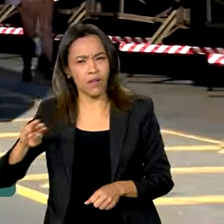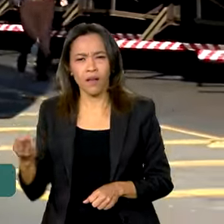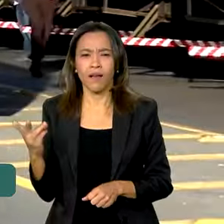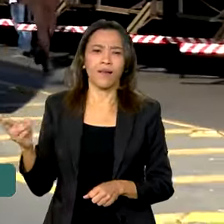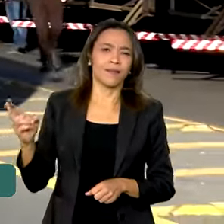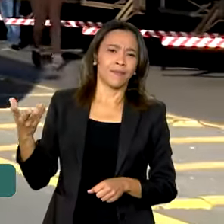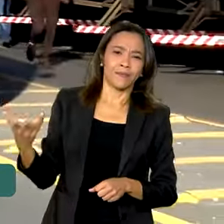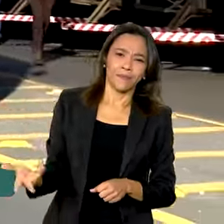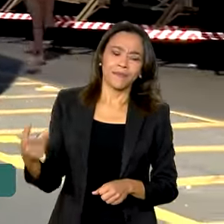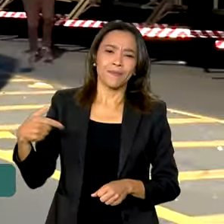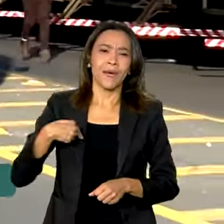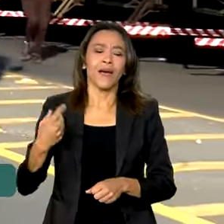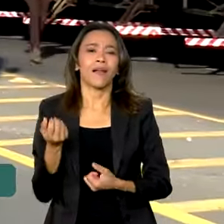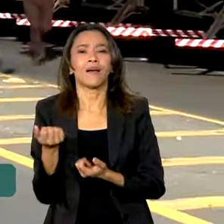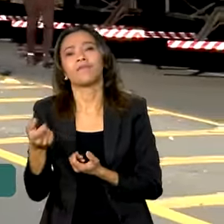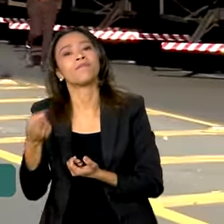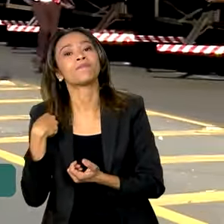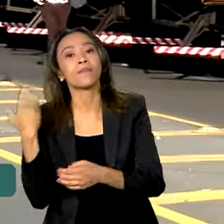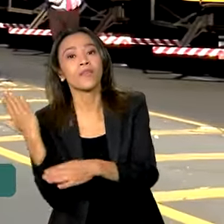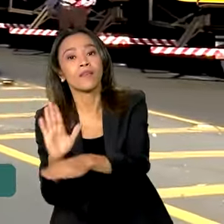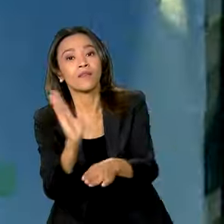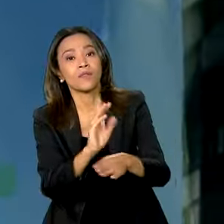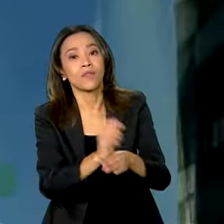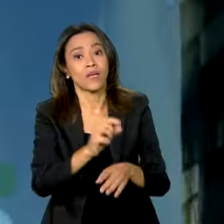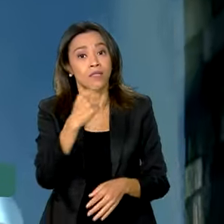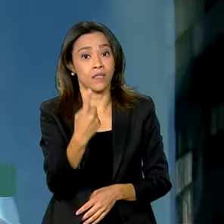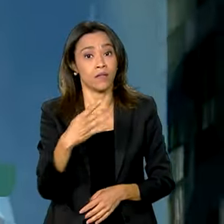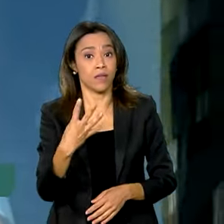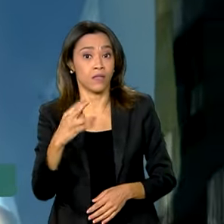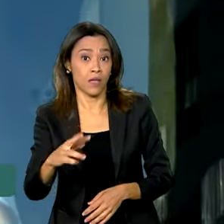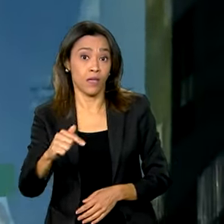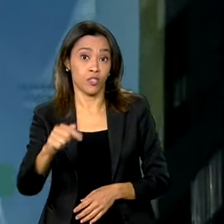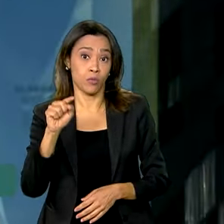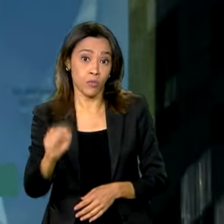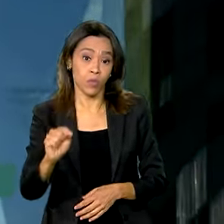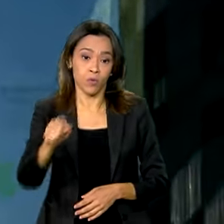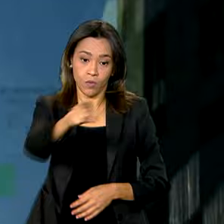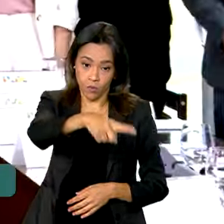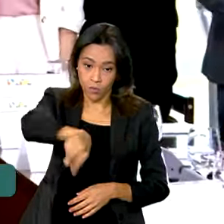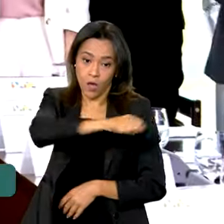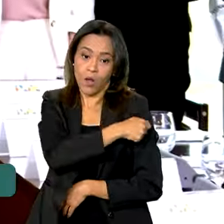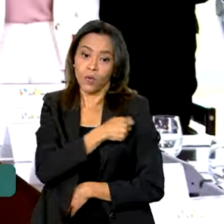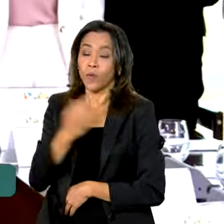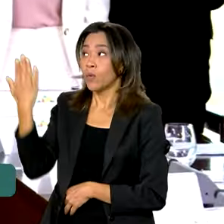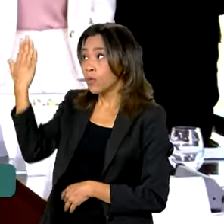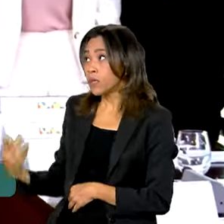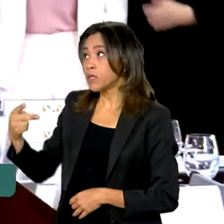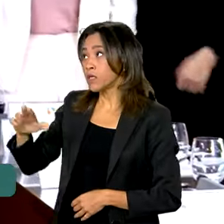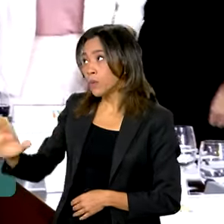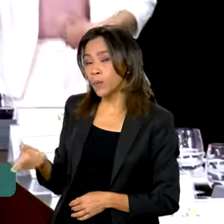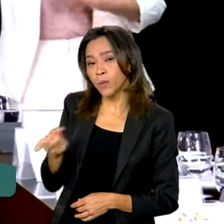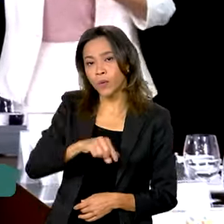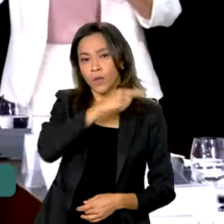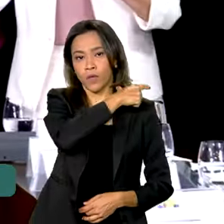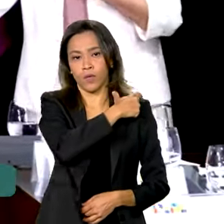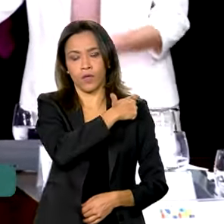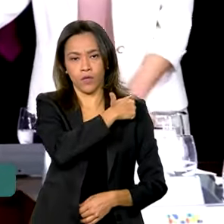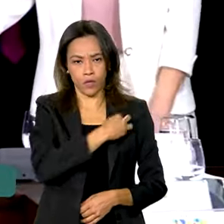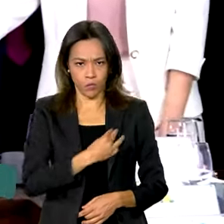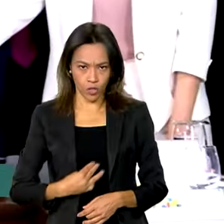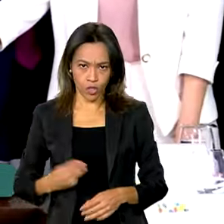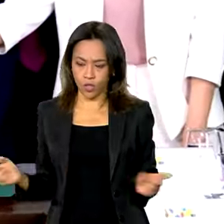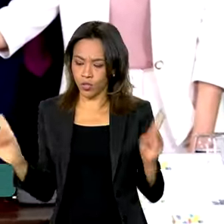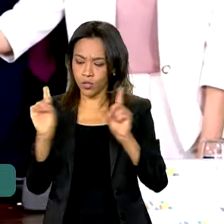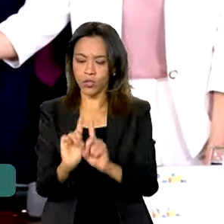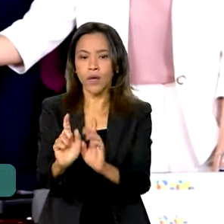para atender 147 mil estudantes. Lula e o ministro da Educação também assinaram o projeto de lei que define o novo